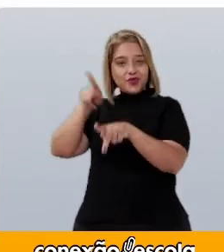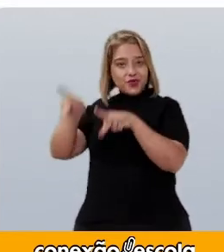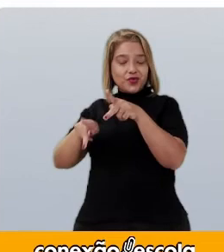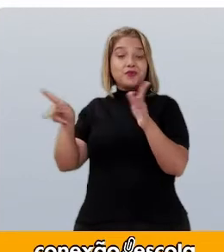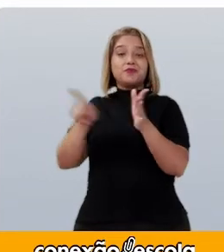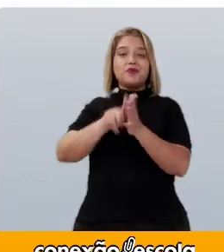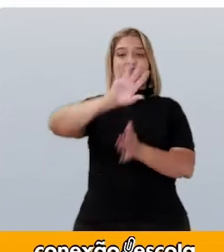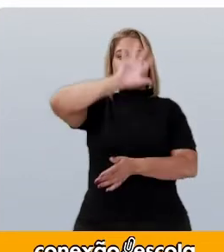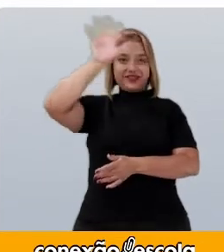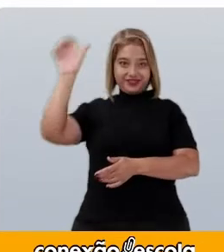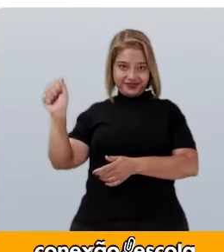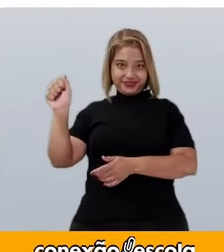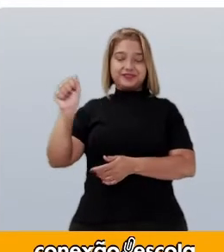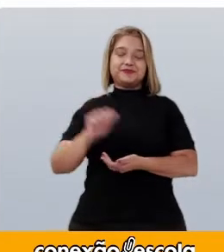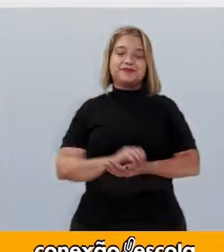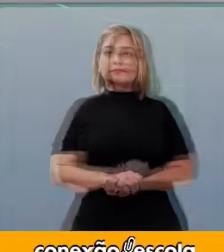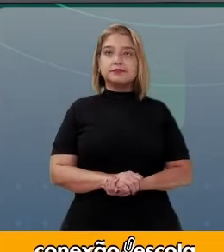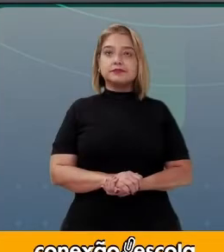da África.